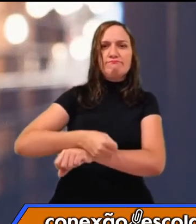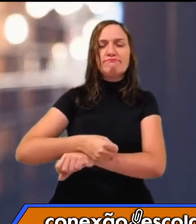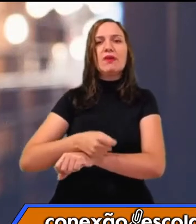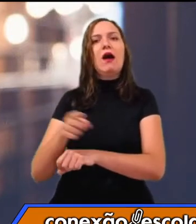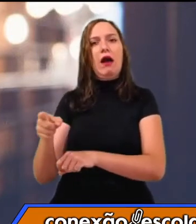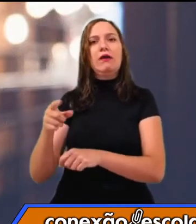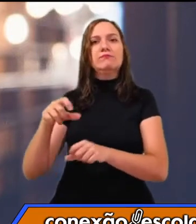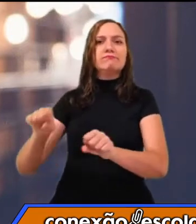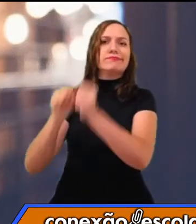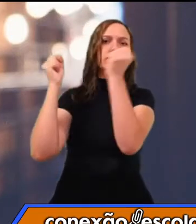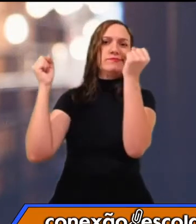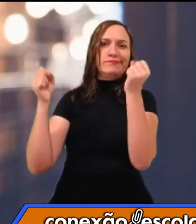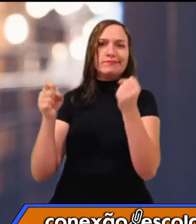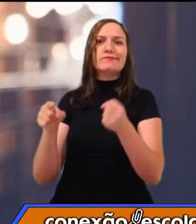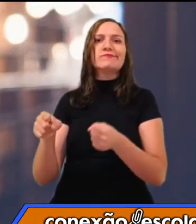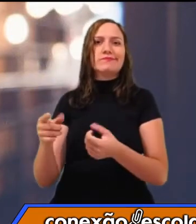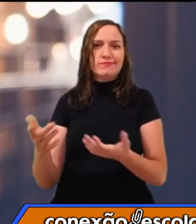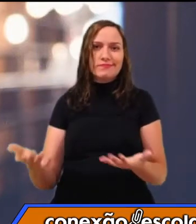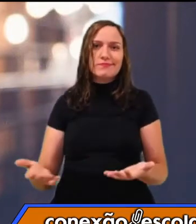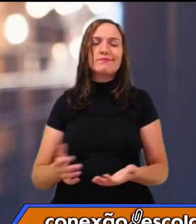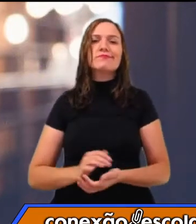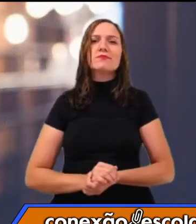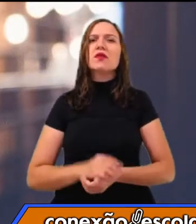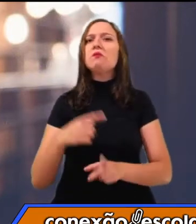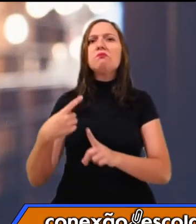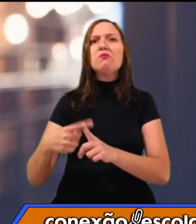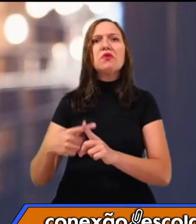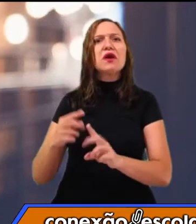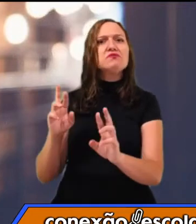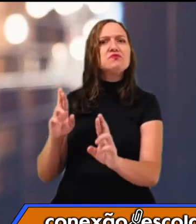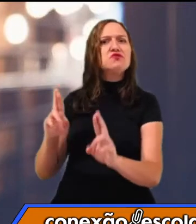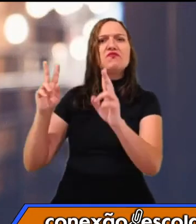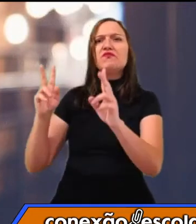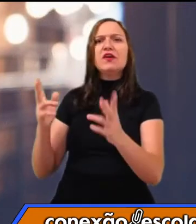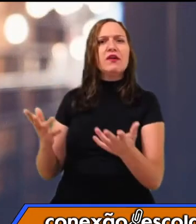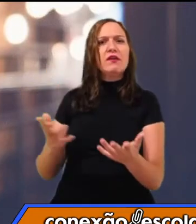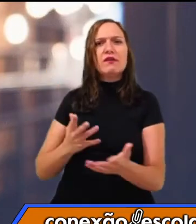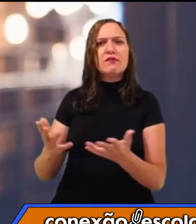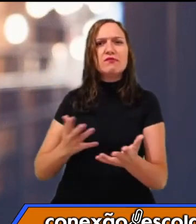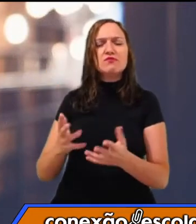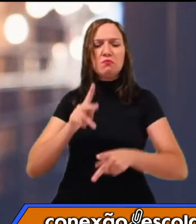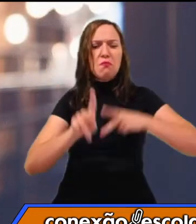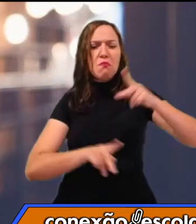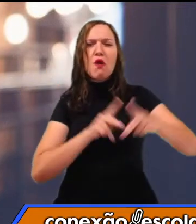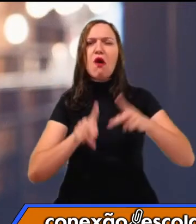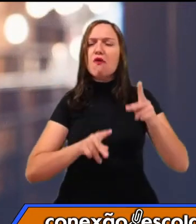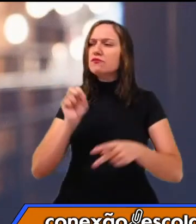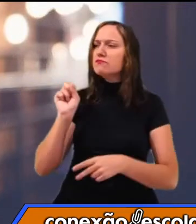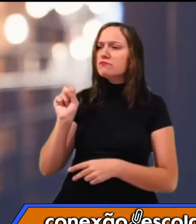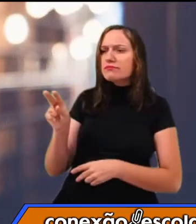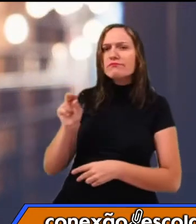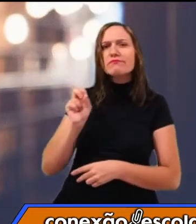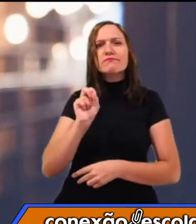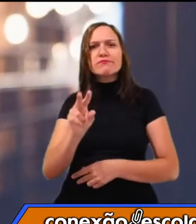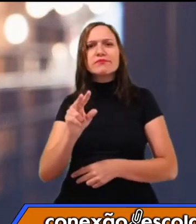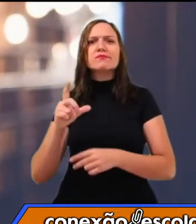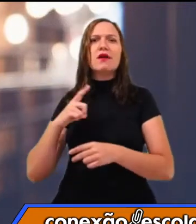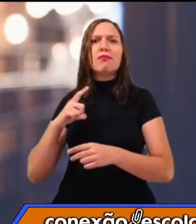O que aconteceu aí, né? Por que esses movimentos elegeram as estátuas para derrubar?